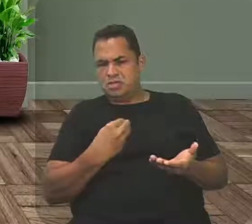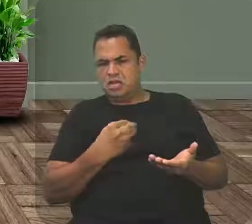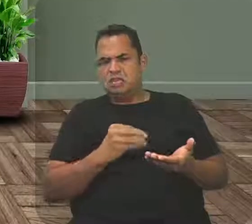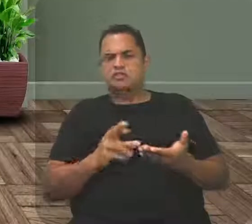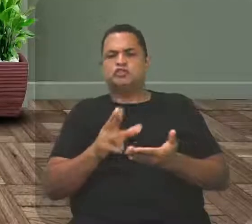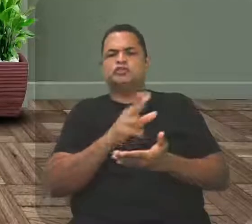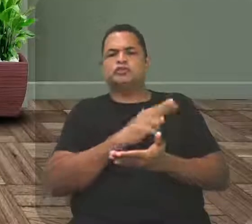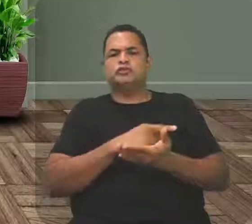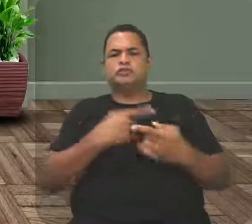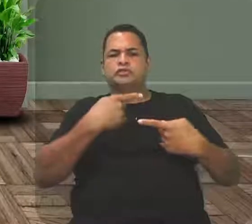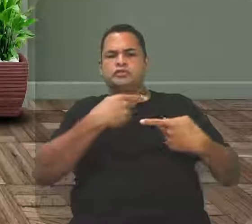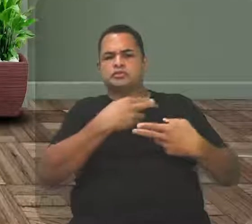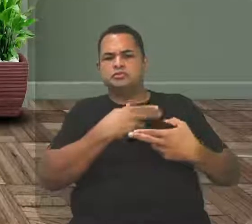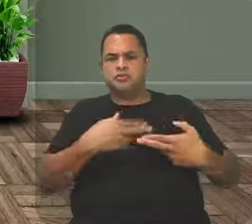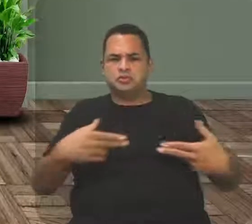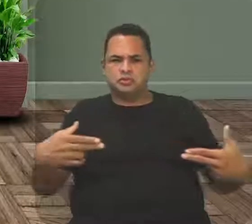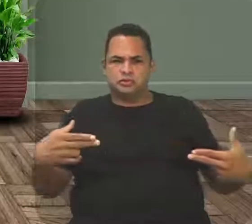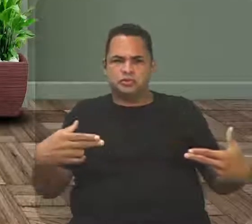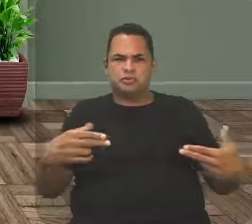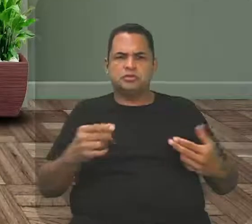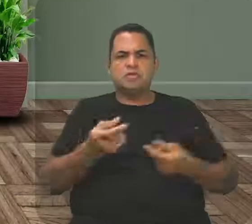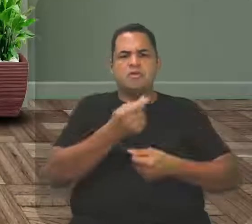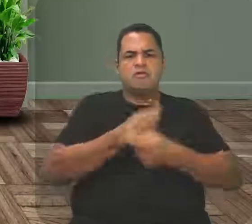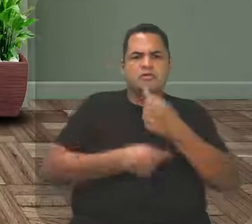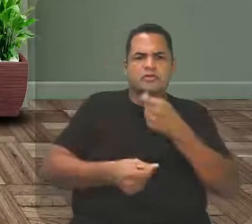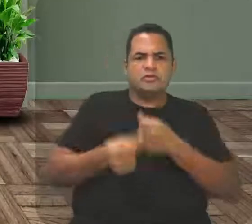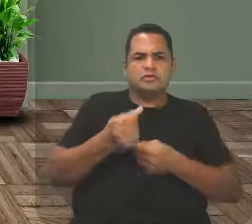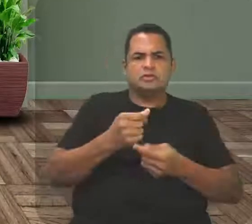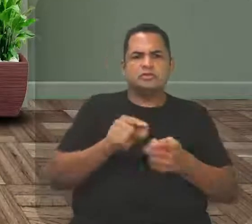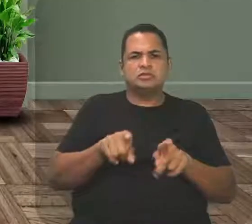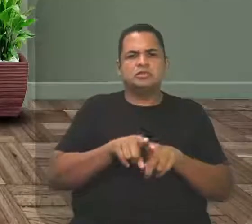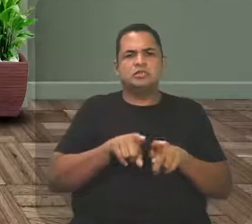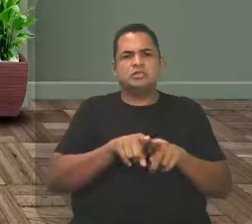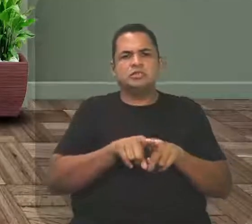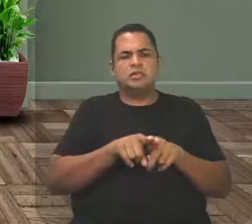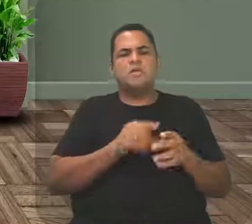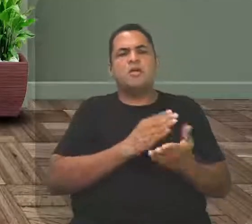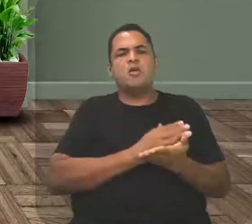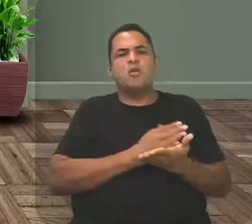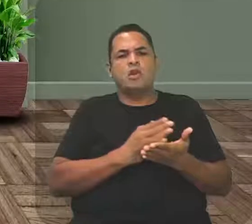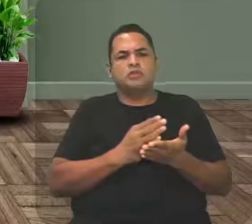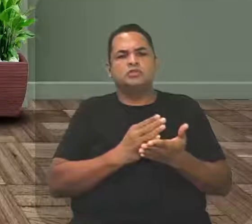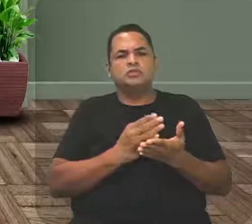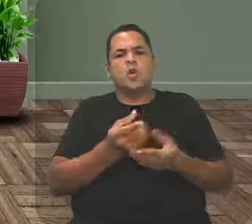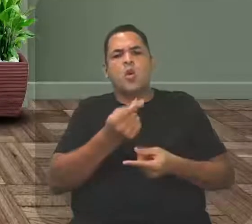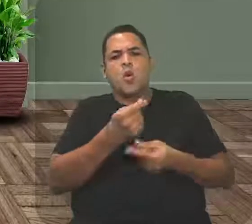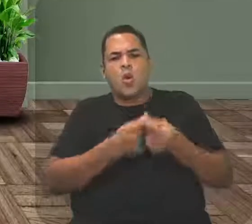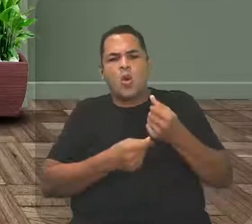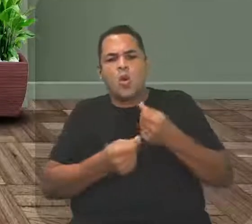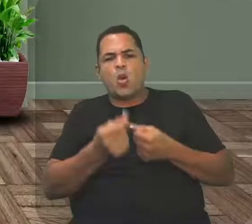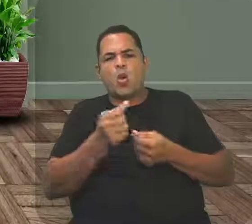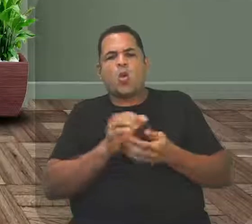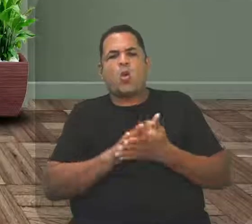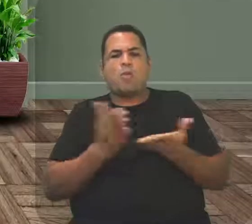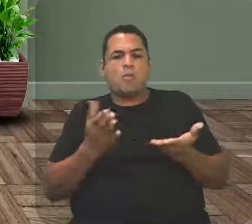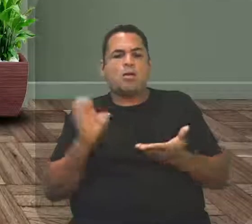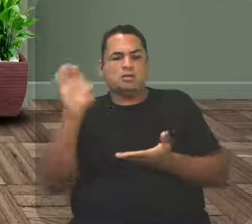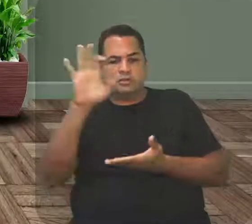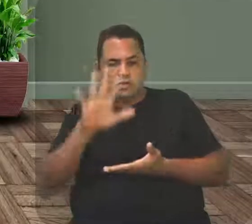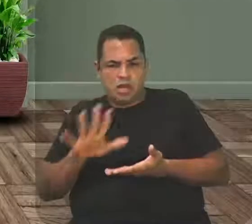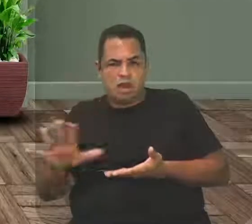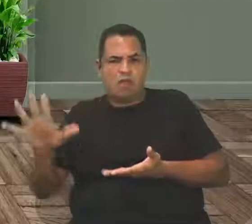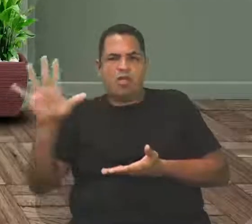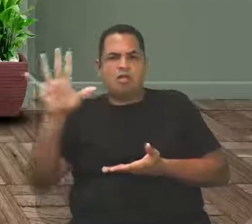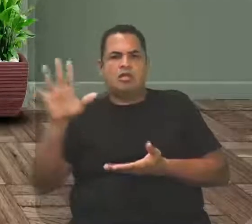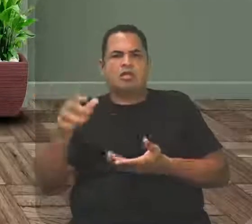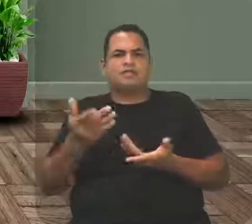indo de uma cidade para outra. Por isso, houve um renascimento do comércio, que estava praticamente esquecido na Europa. Acabado.